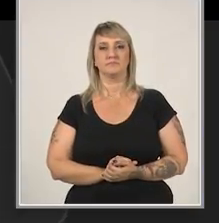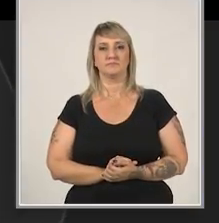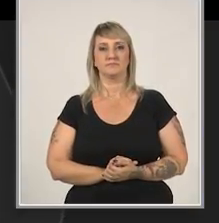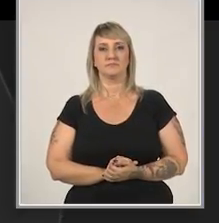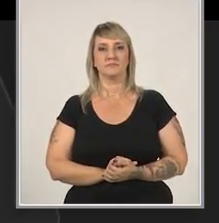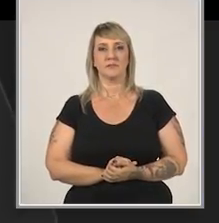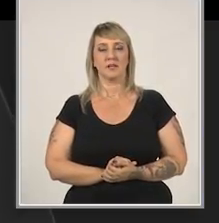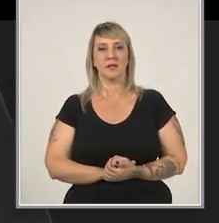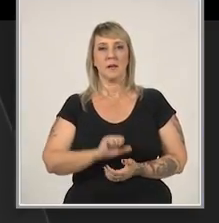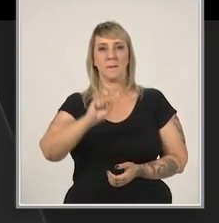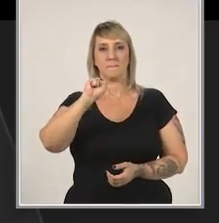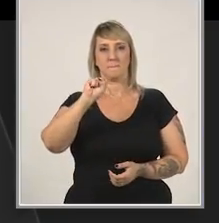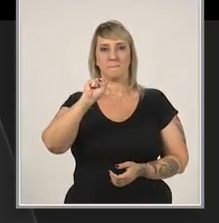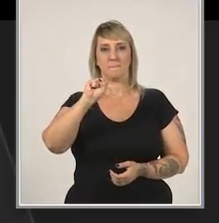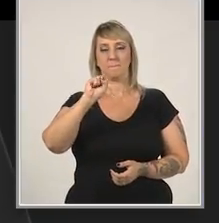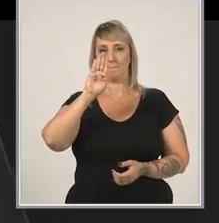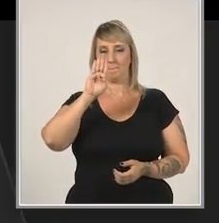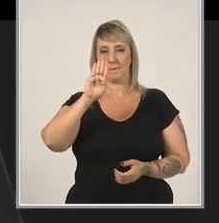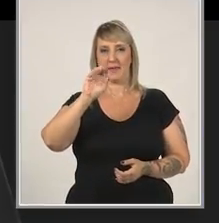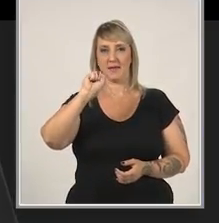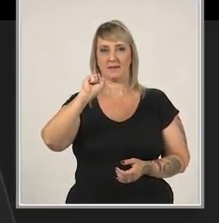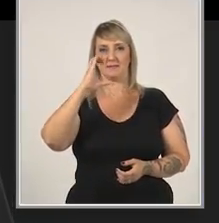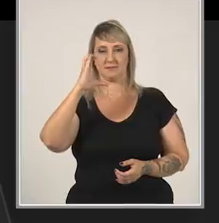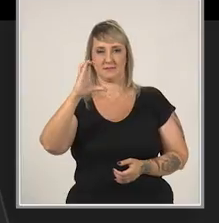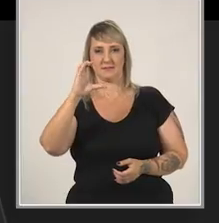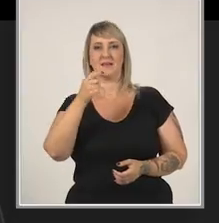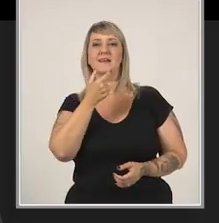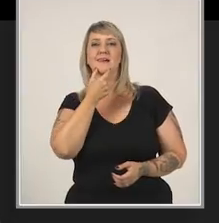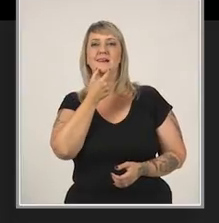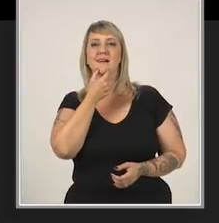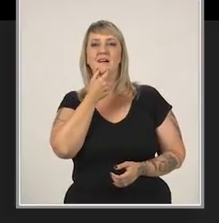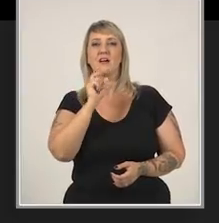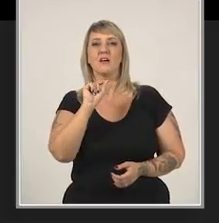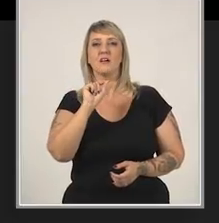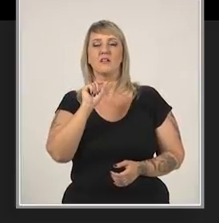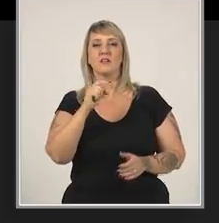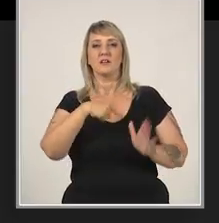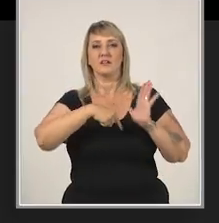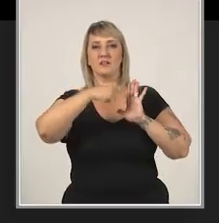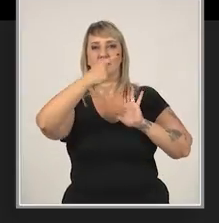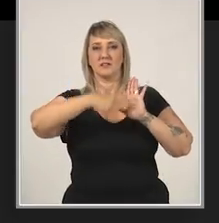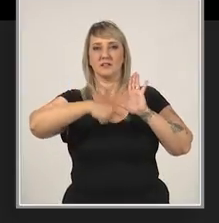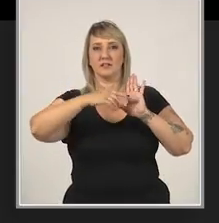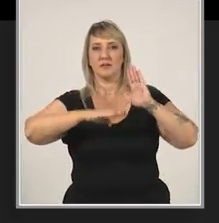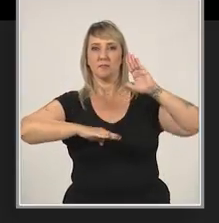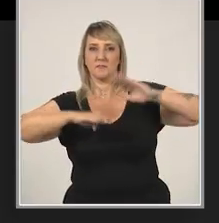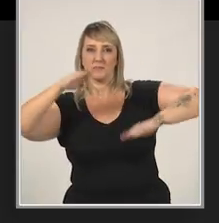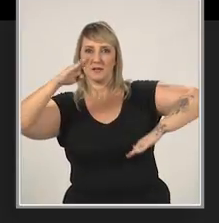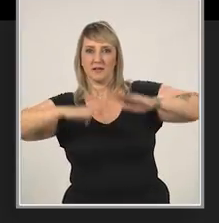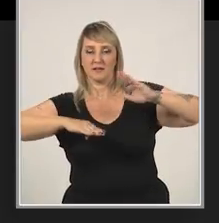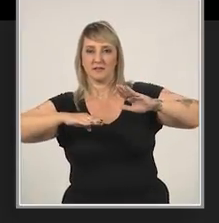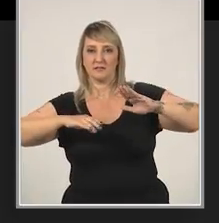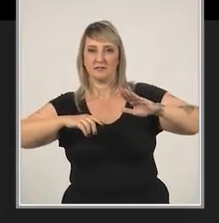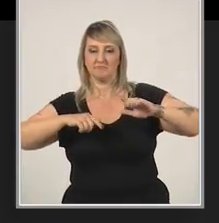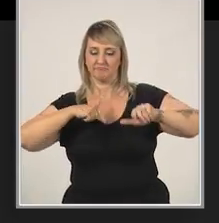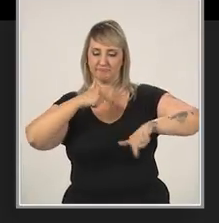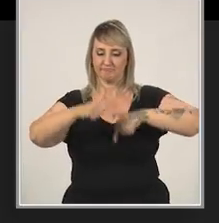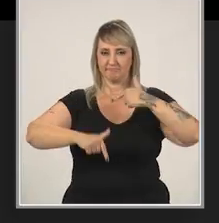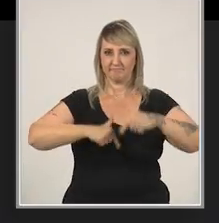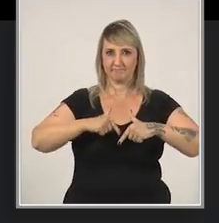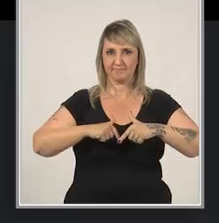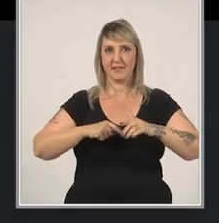Balance Scorecard, BSC, é uma expressão em inglês que significa Indicadores Balanceados de